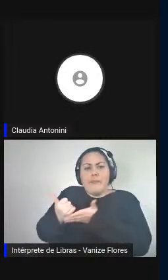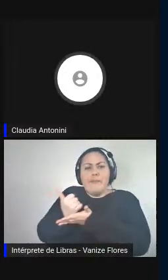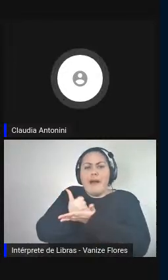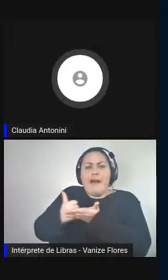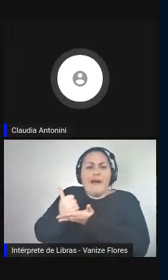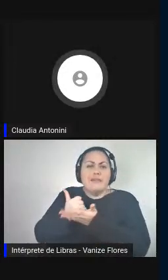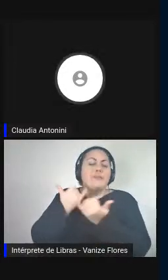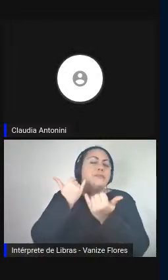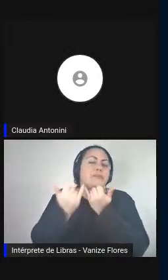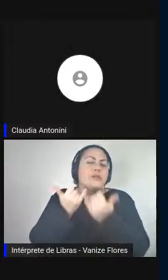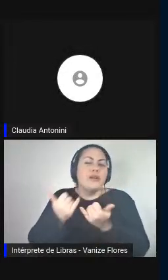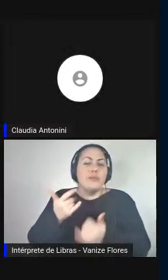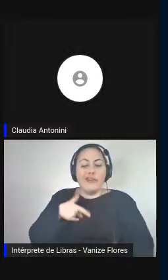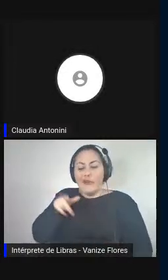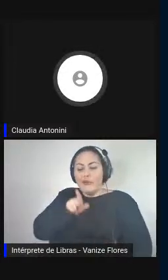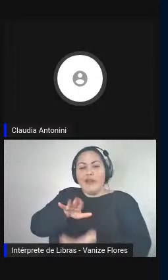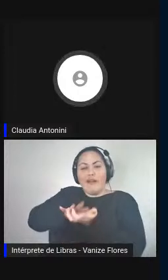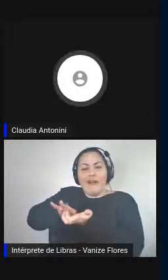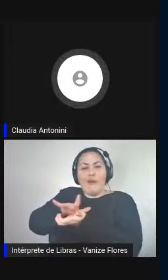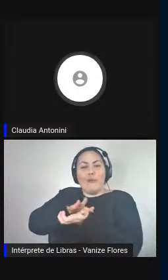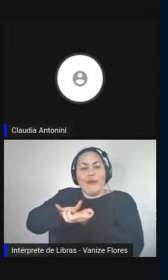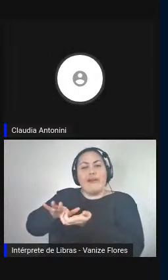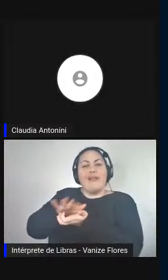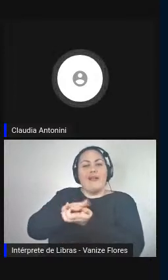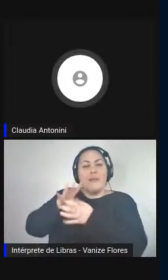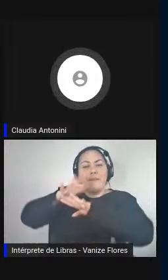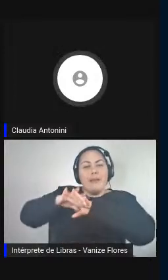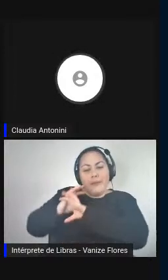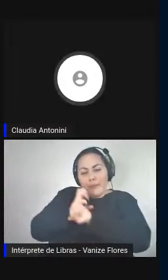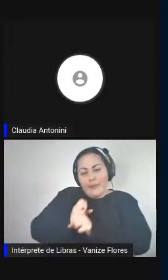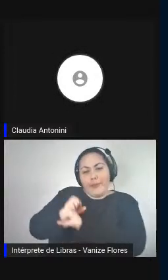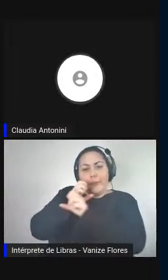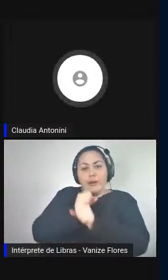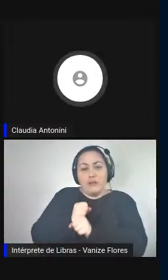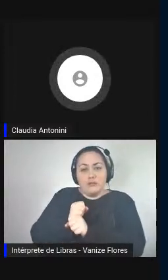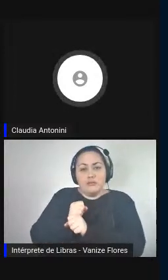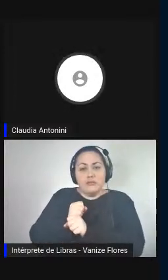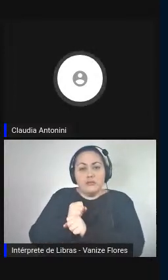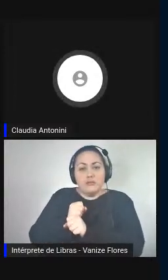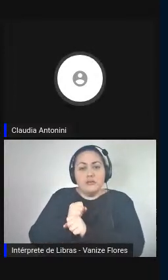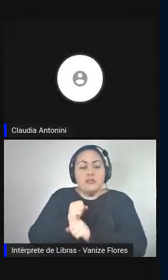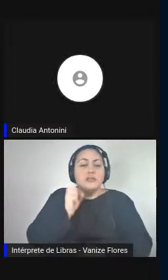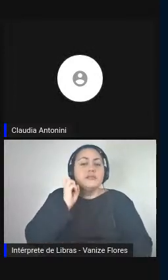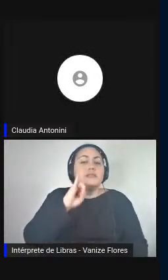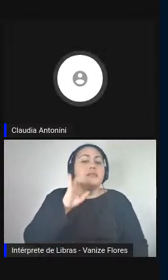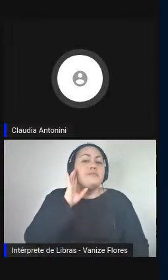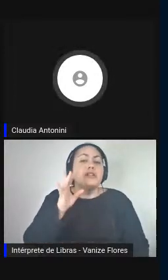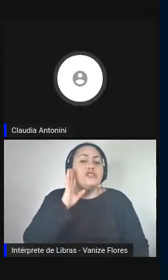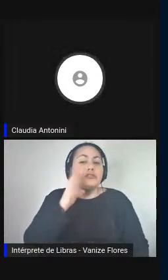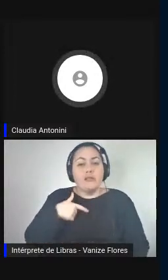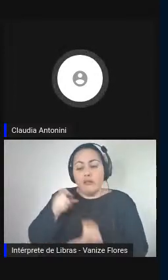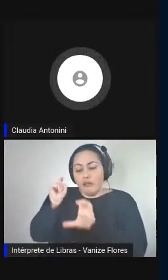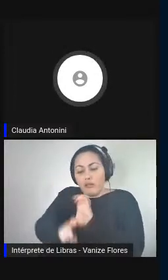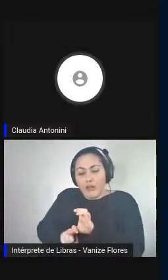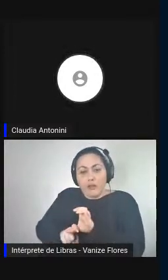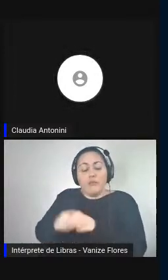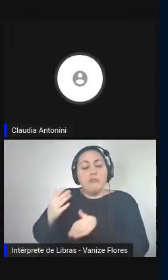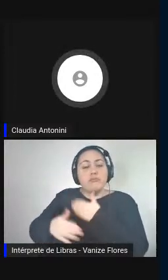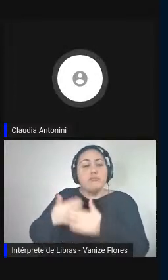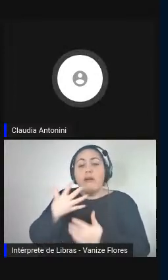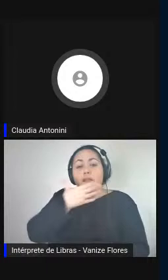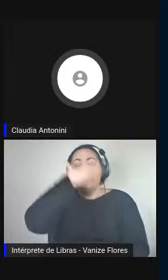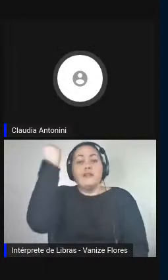calculadora com a matemática, é óbvio o que poderia acontecer. E, para concluir,